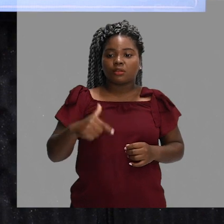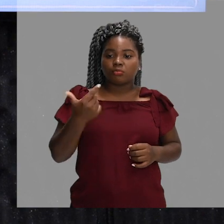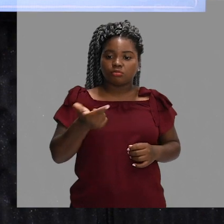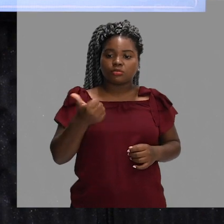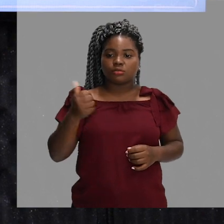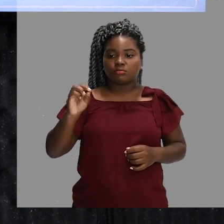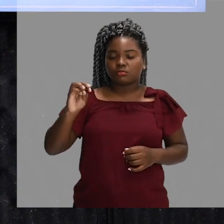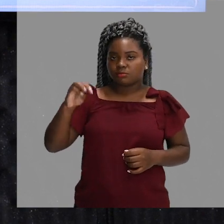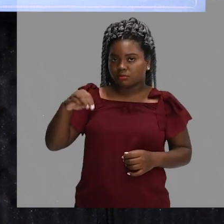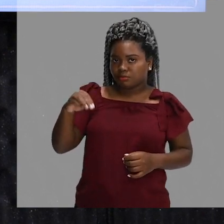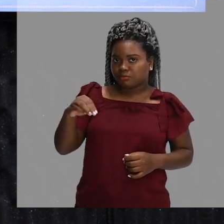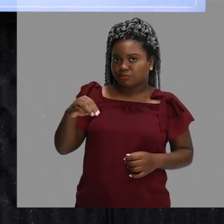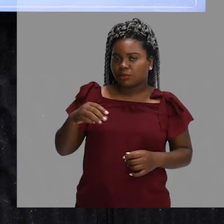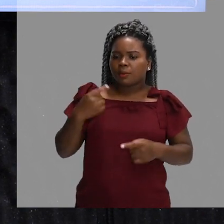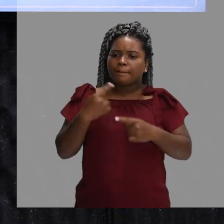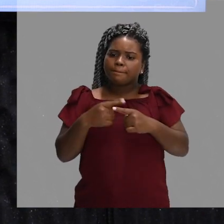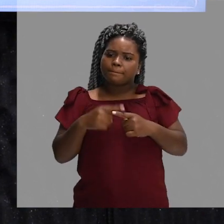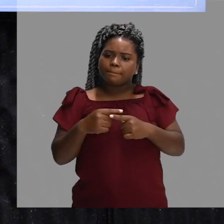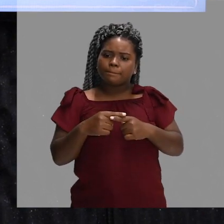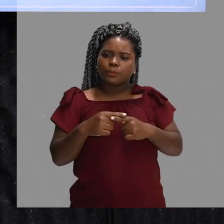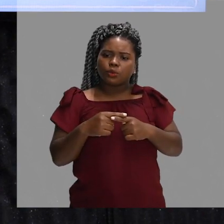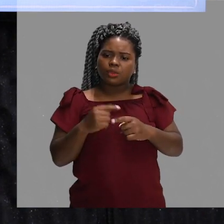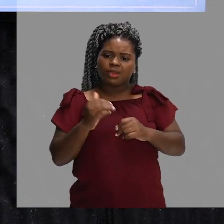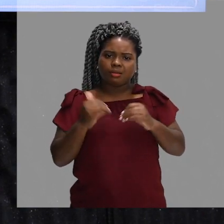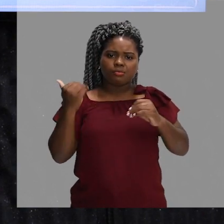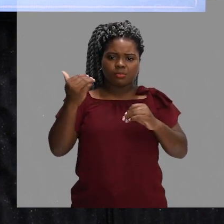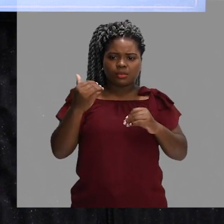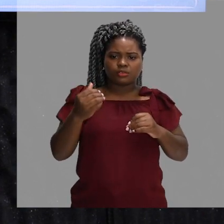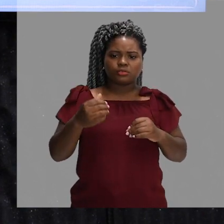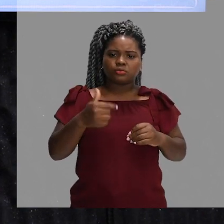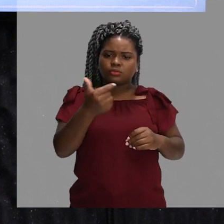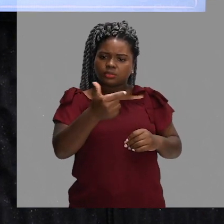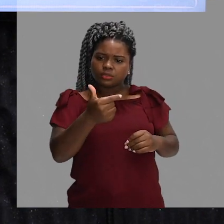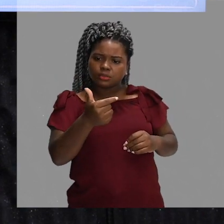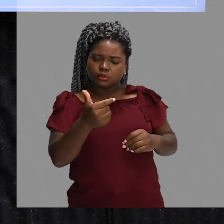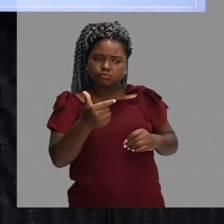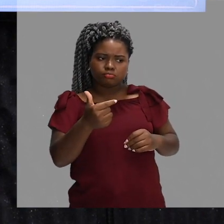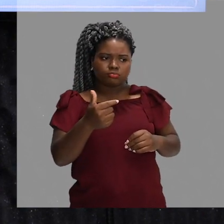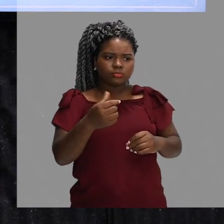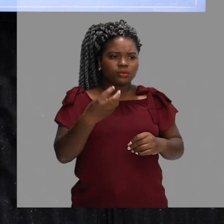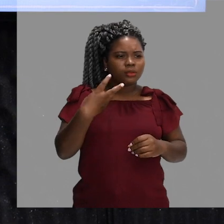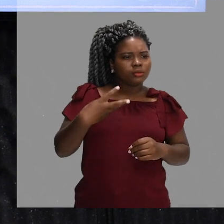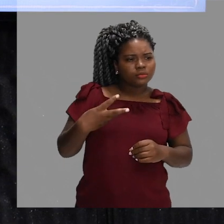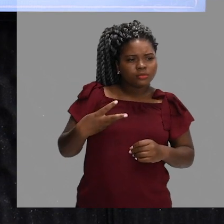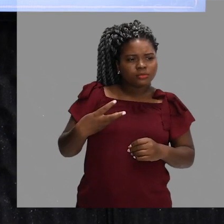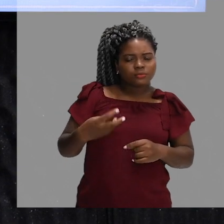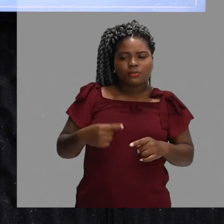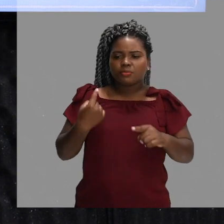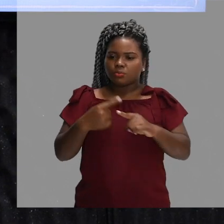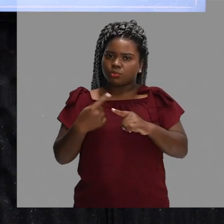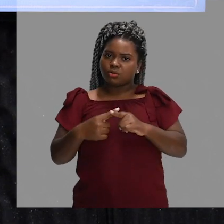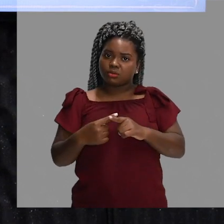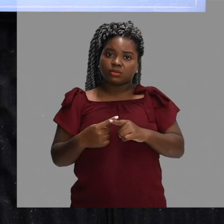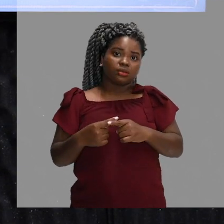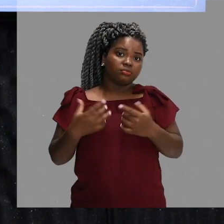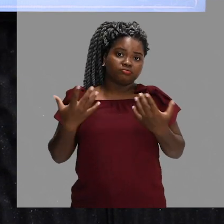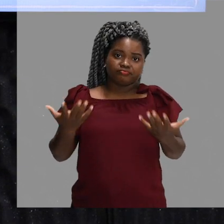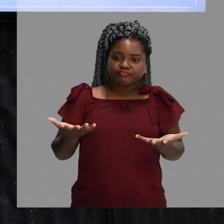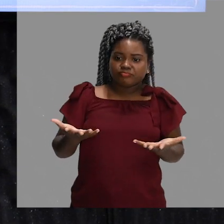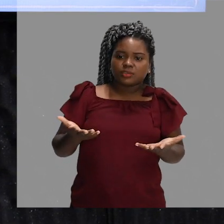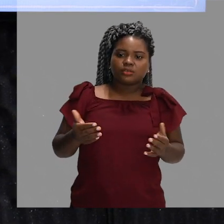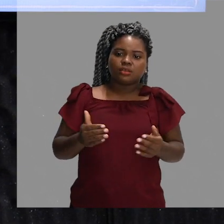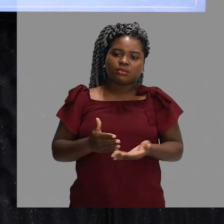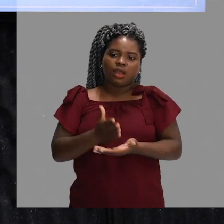prolongado para 10 minutos. Por que é maior do segundo para o terceiro, professor? Porque estamos ali, teoricamente, na metade do jogo. Já